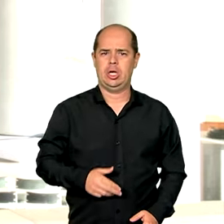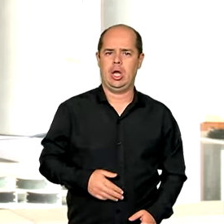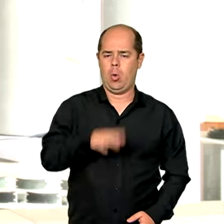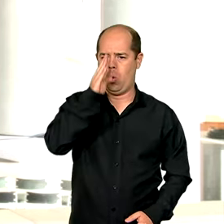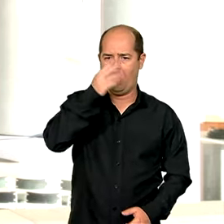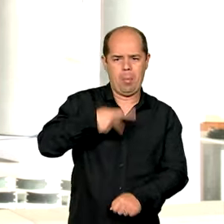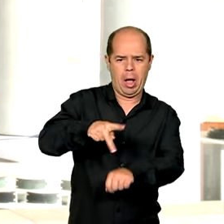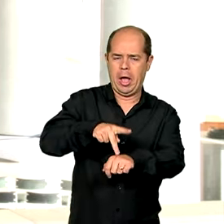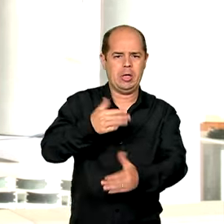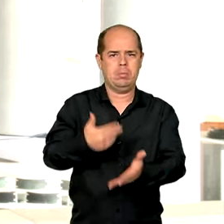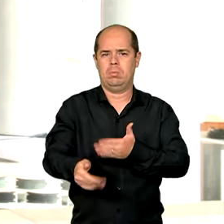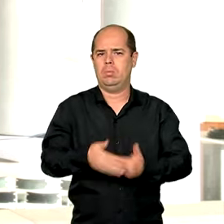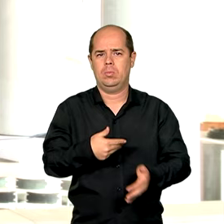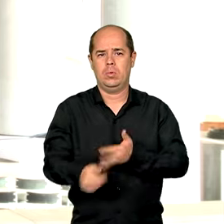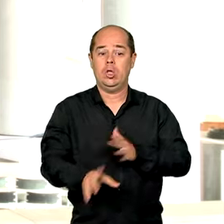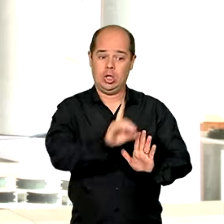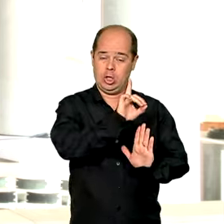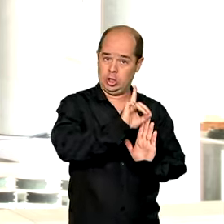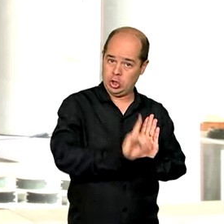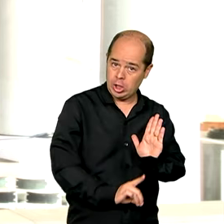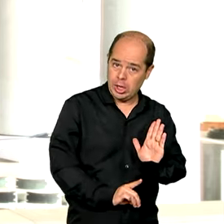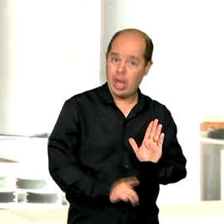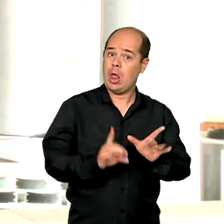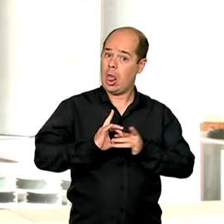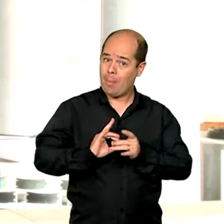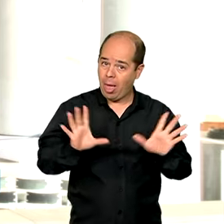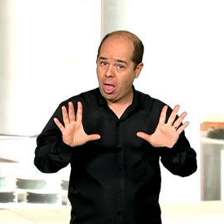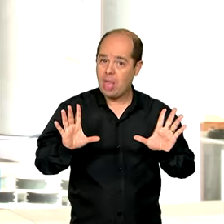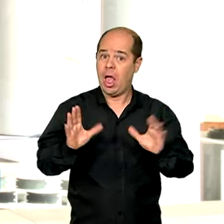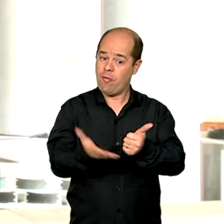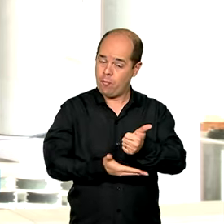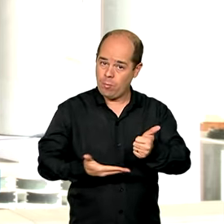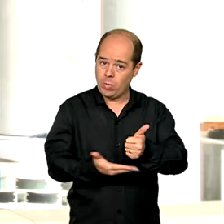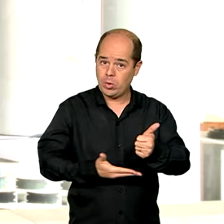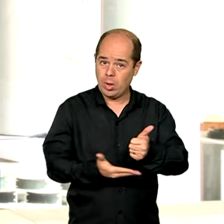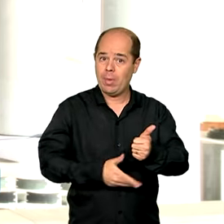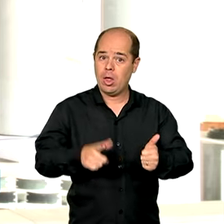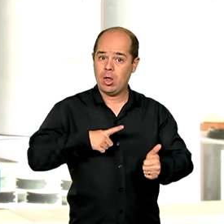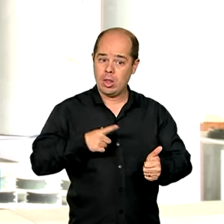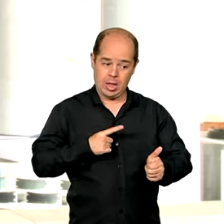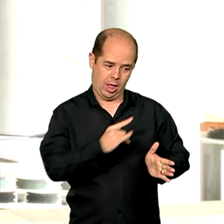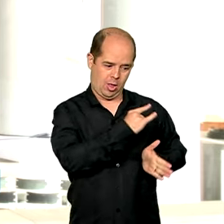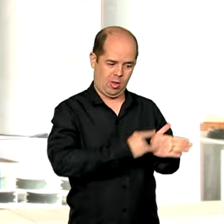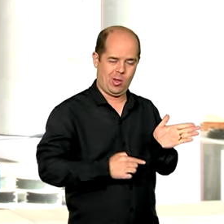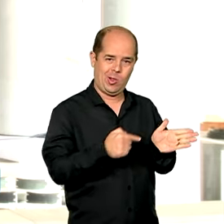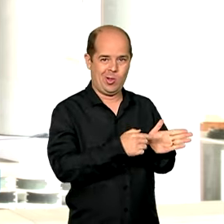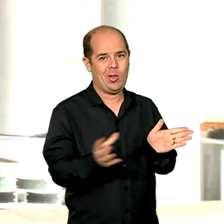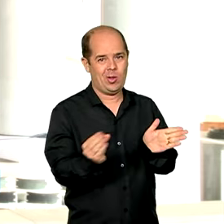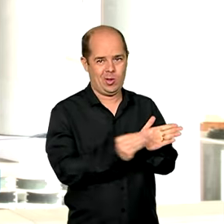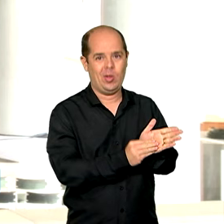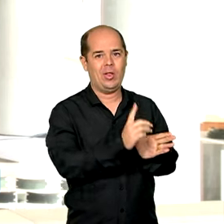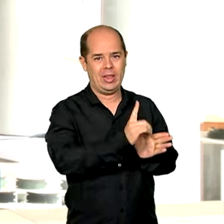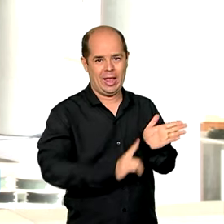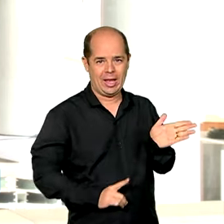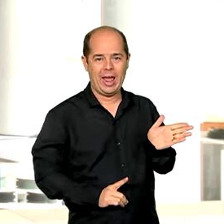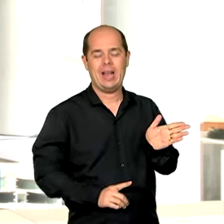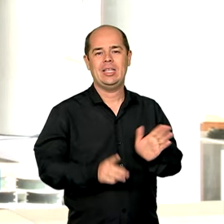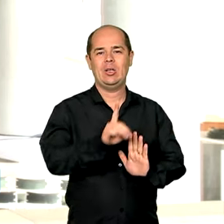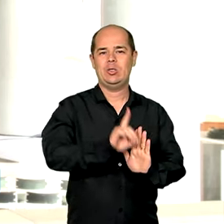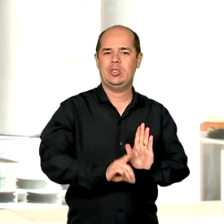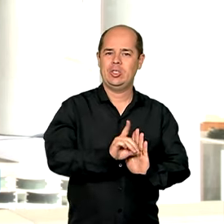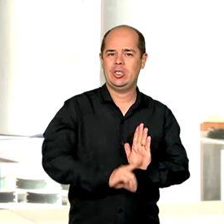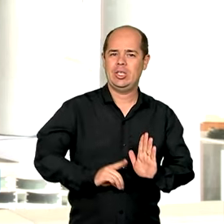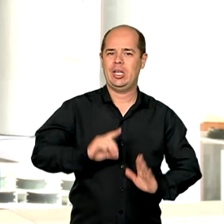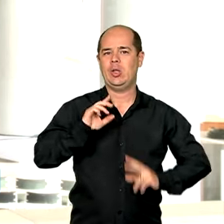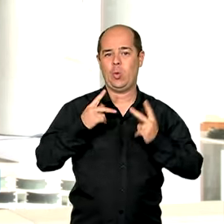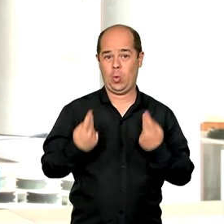condição, os direitos e liberdades fundamentais estão previstos na Declaração dos Direitos Humanos promulgada pela Organização